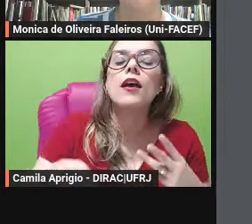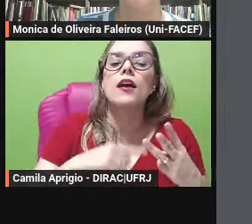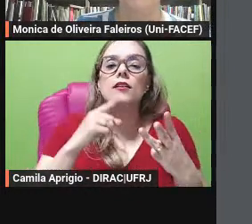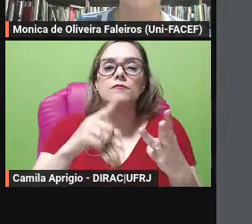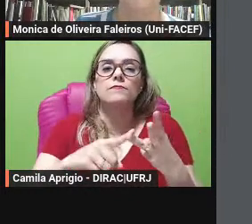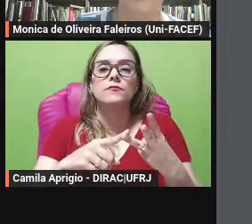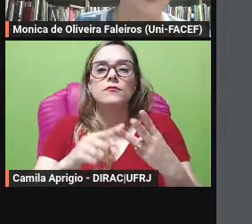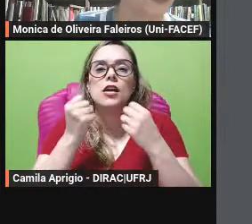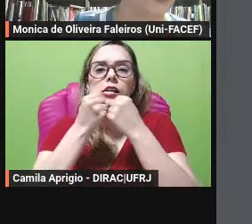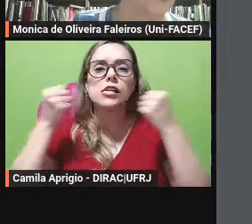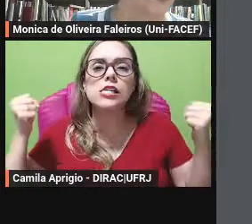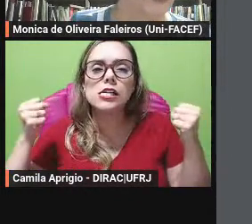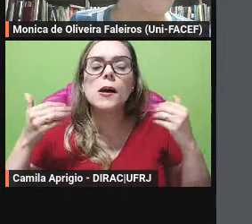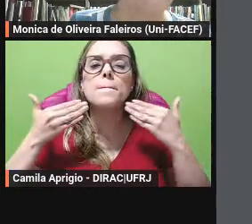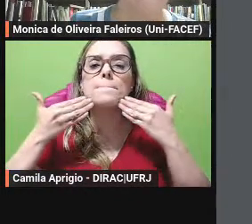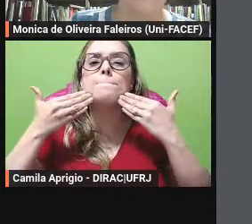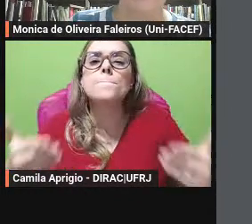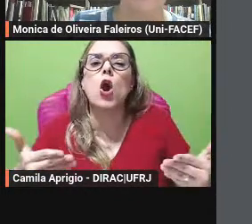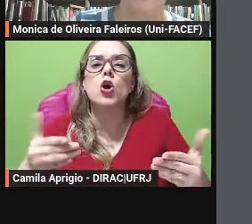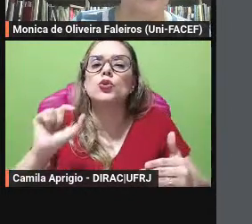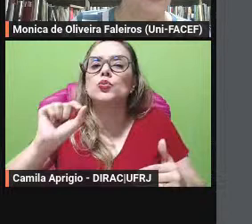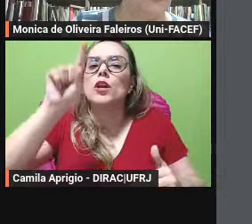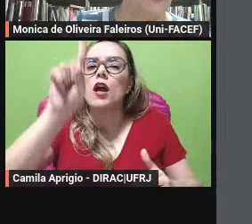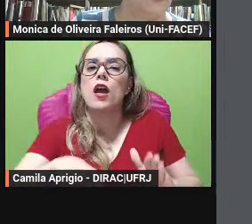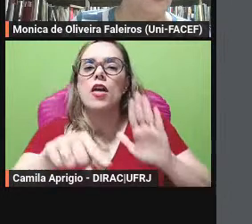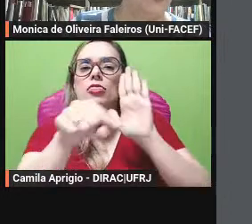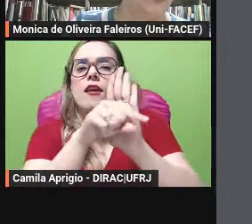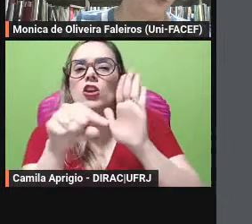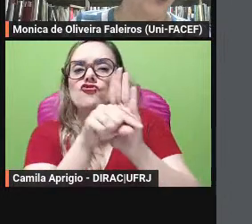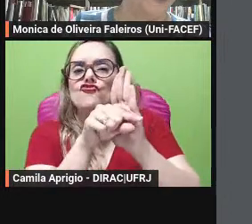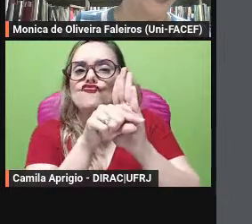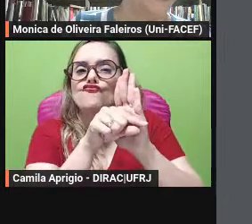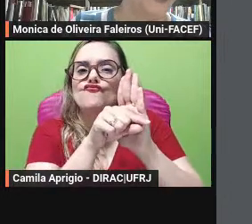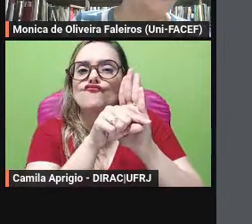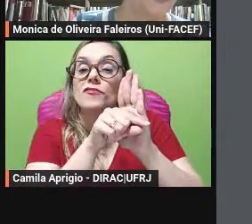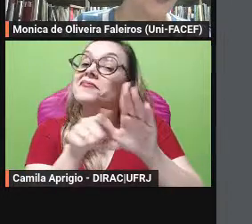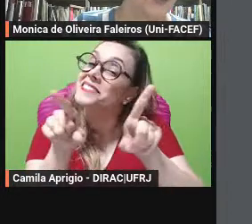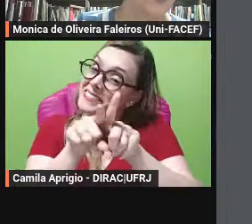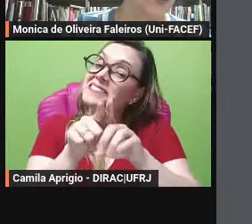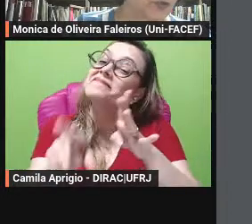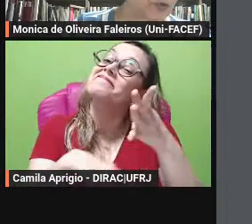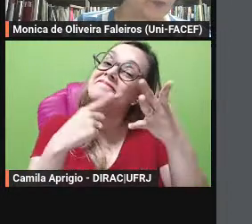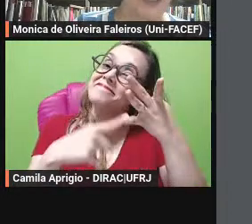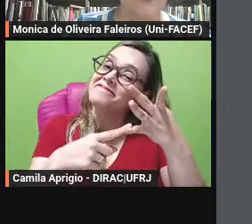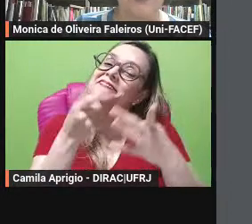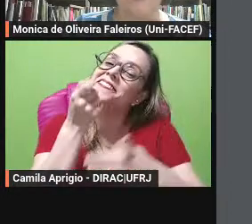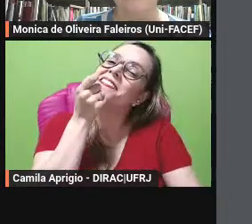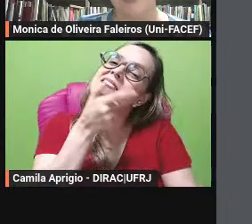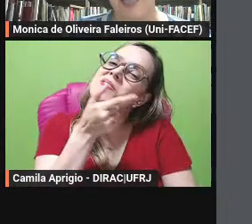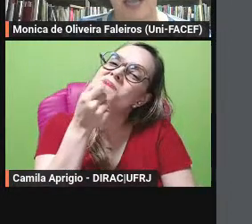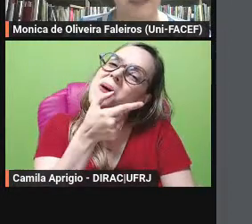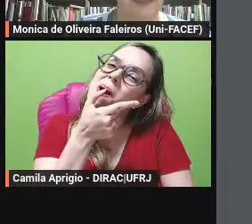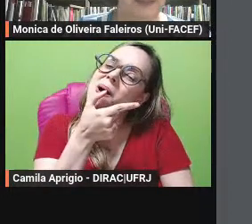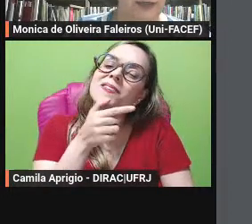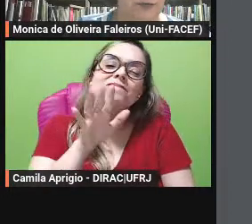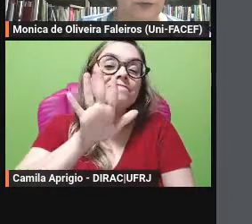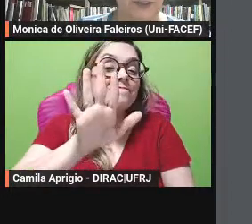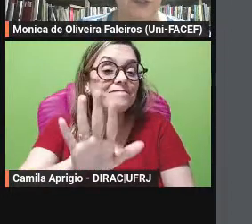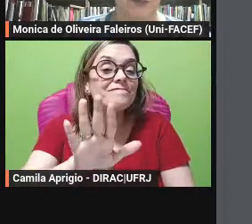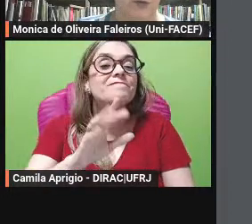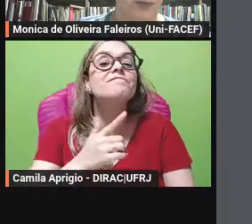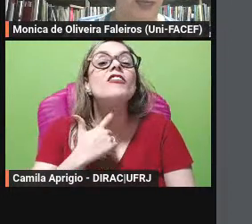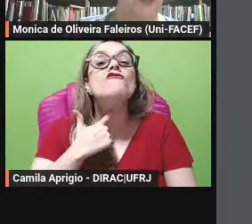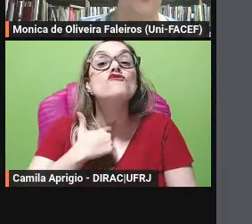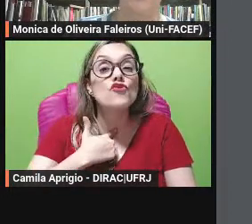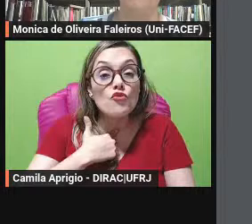mostrando um grande pessimismo não é? e o humor né? mas seja tudo pela vontade de Alá que é Deus